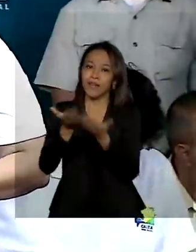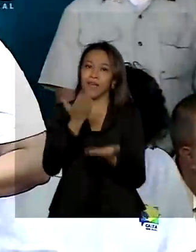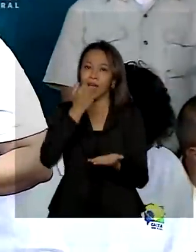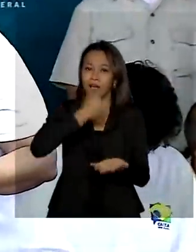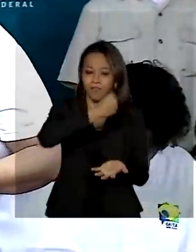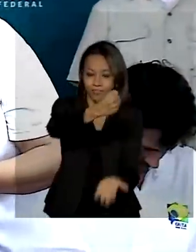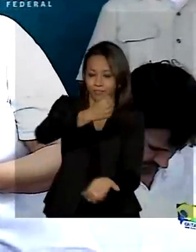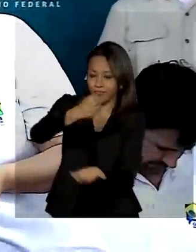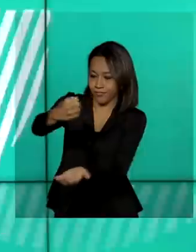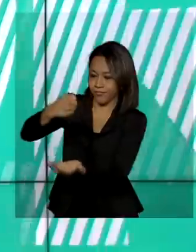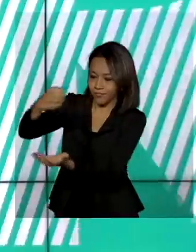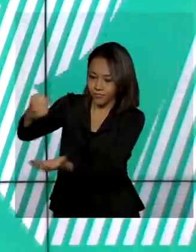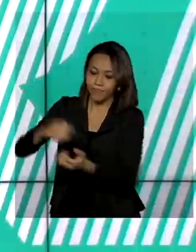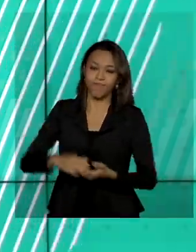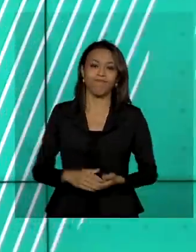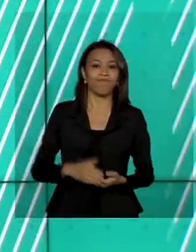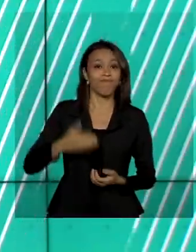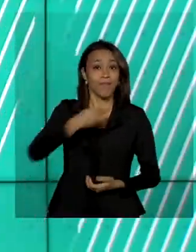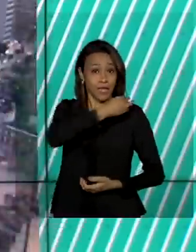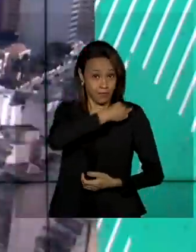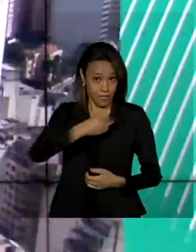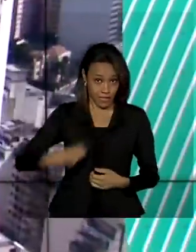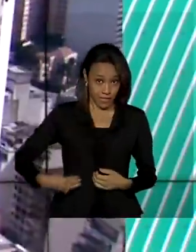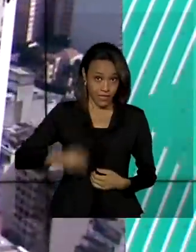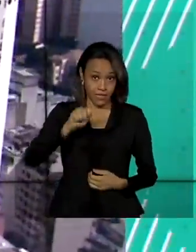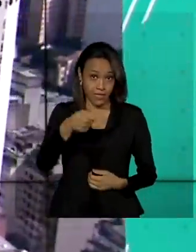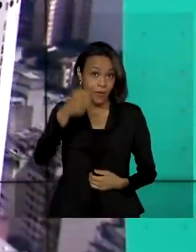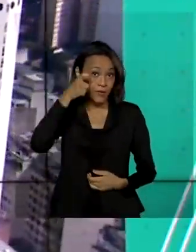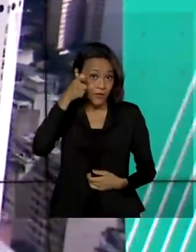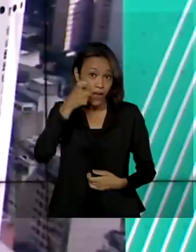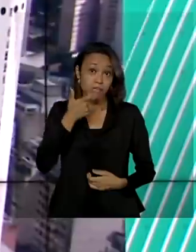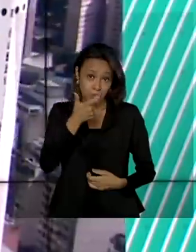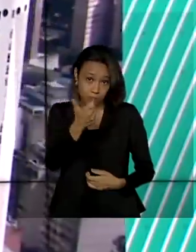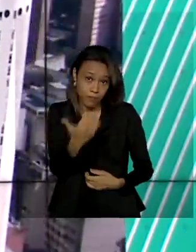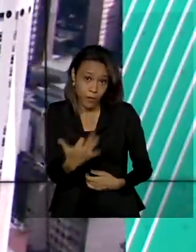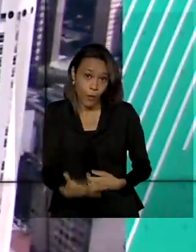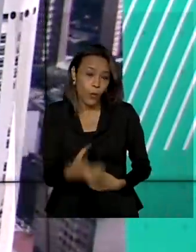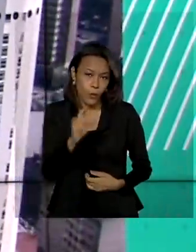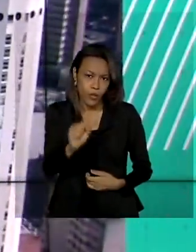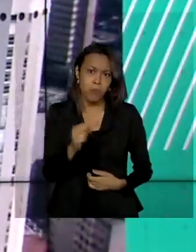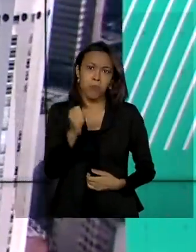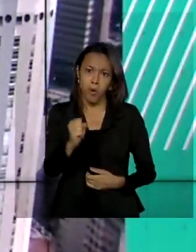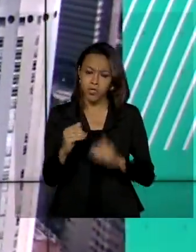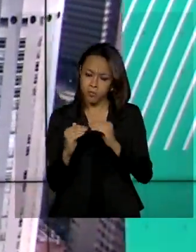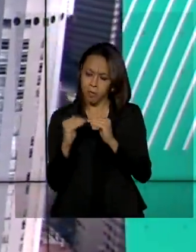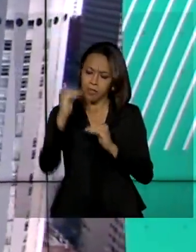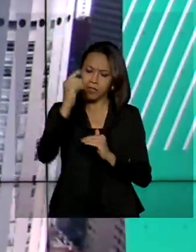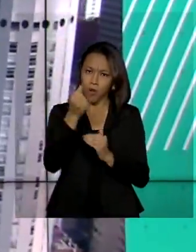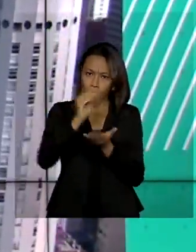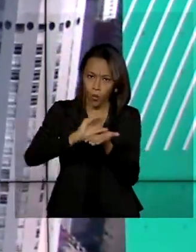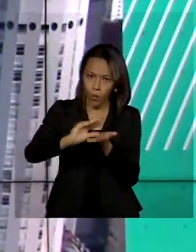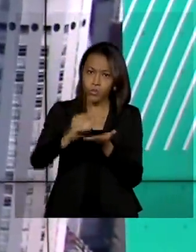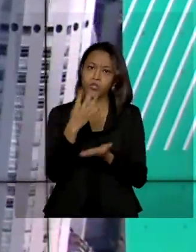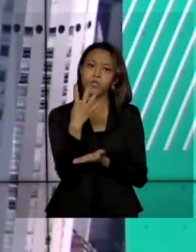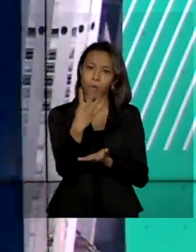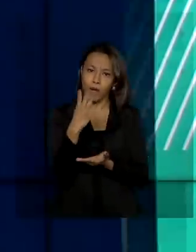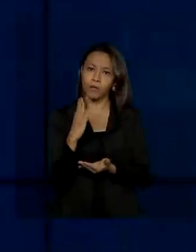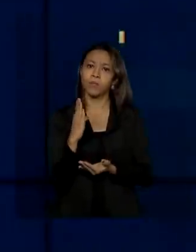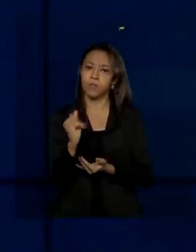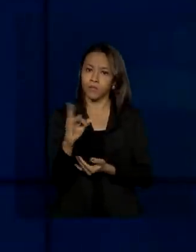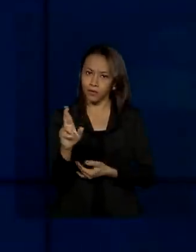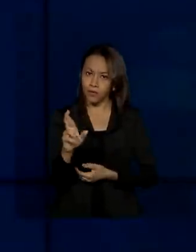básicas. A ministra da Maris Alves disse que os recursos podem passar da casa dos 4 bilhões de reais.